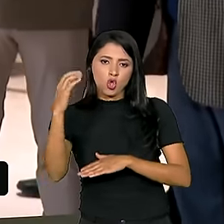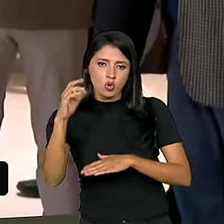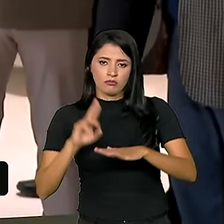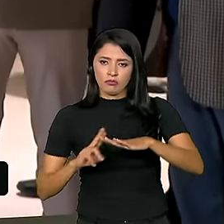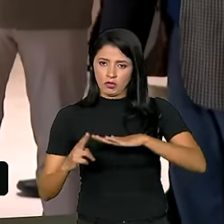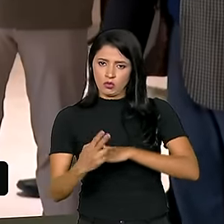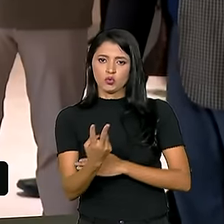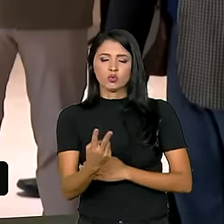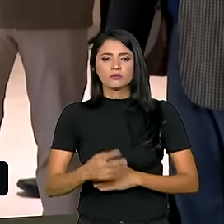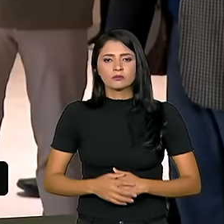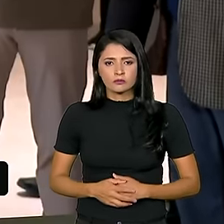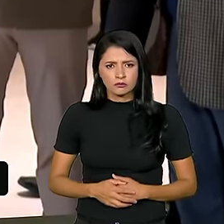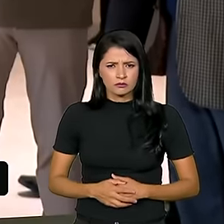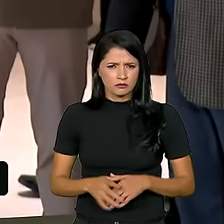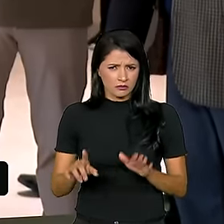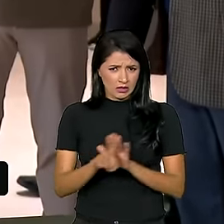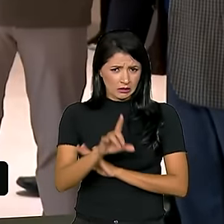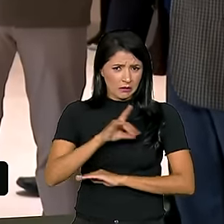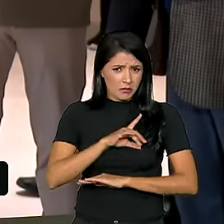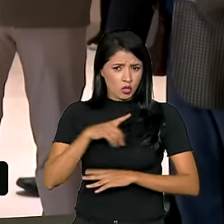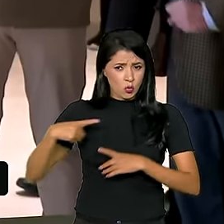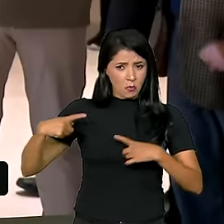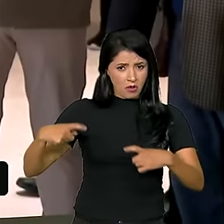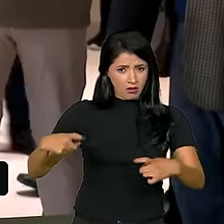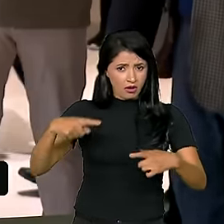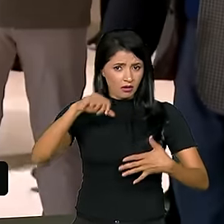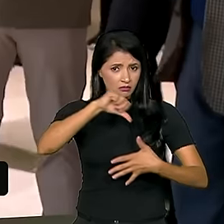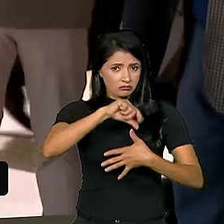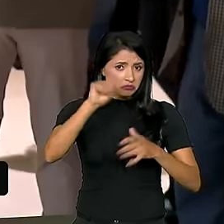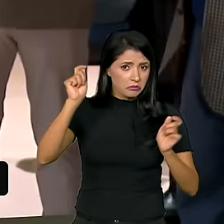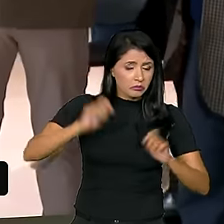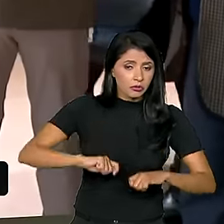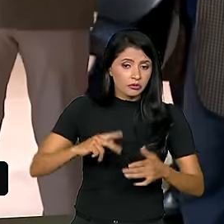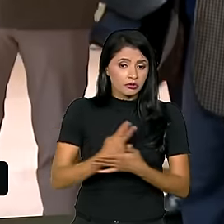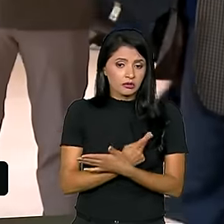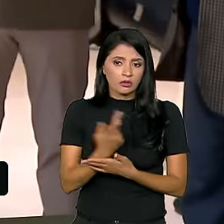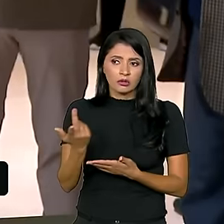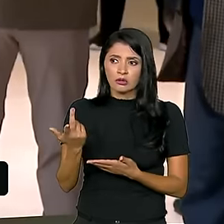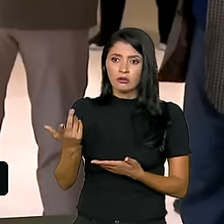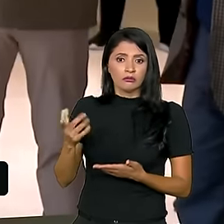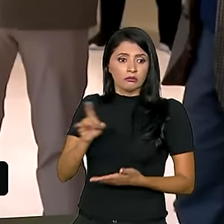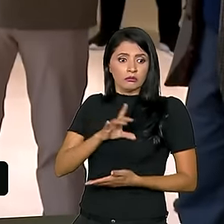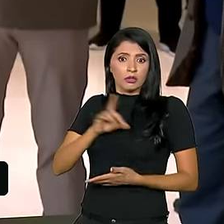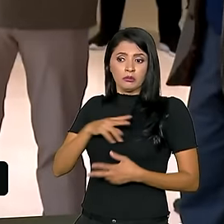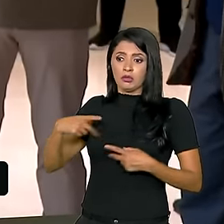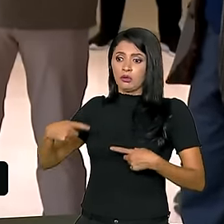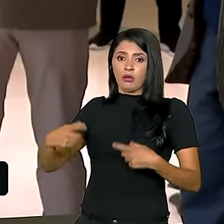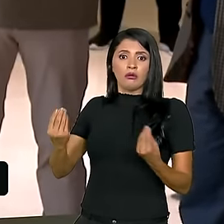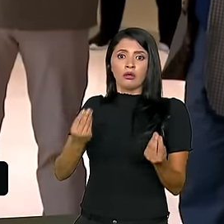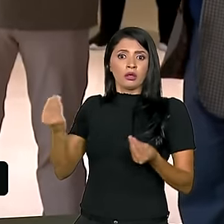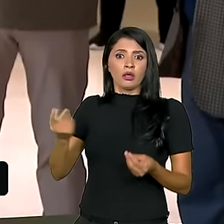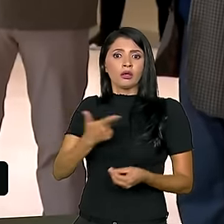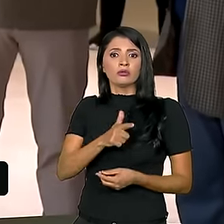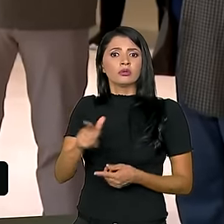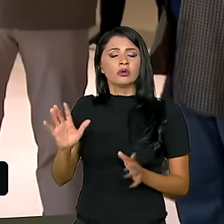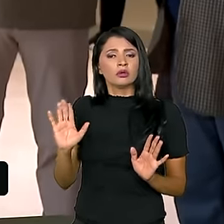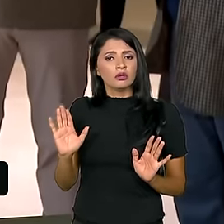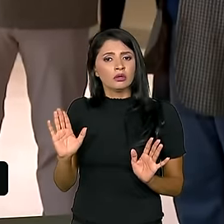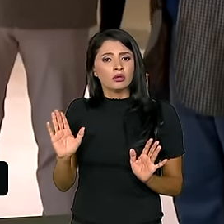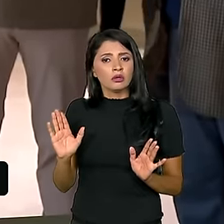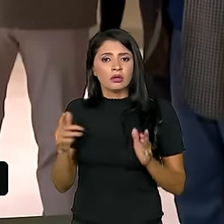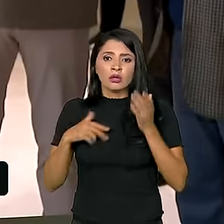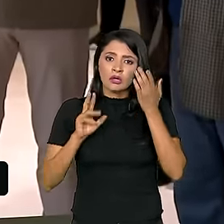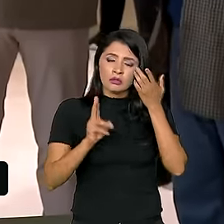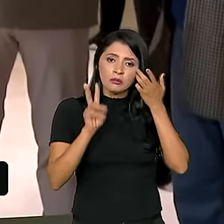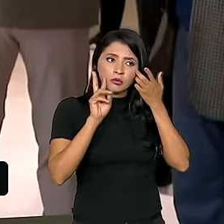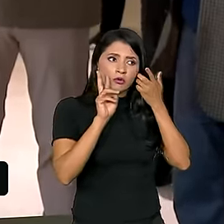Guiana. O tem medo de uma guerra aqui no continente? Não pode chegar a esse ponto? Quem é que não tem medo de guerra, cara? Eu, toda